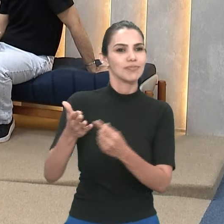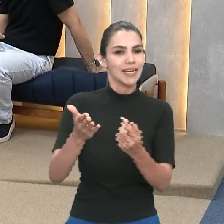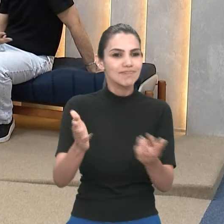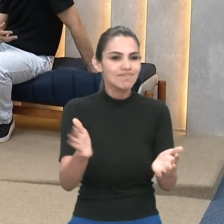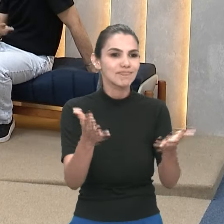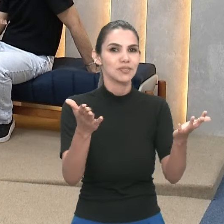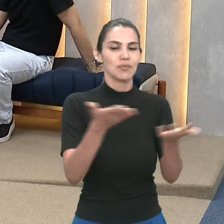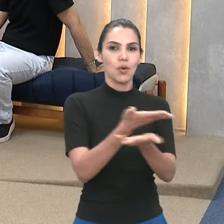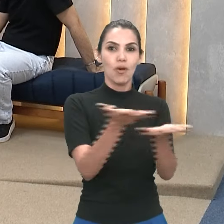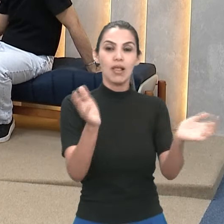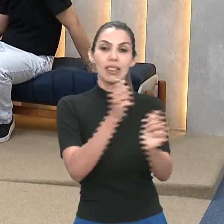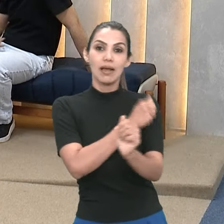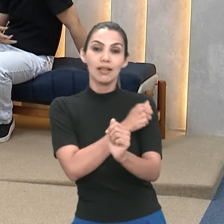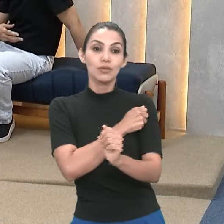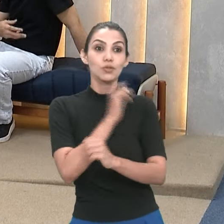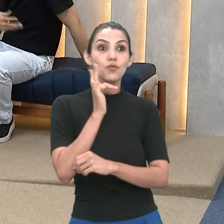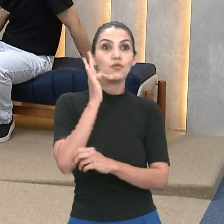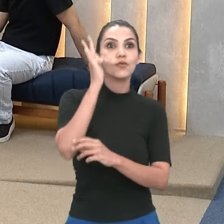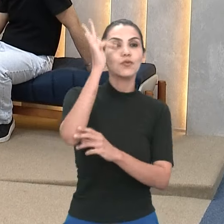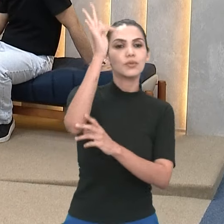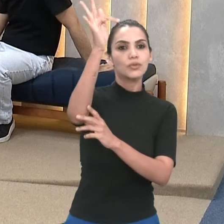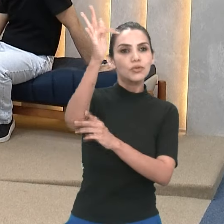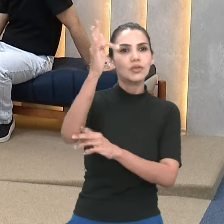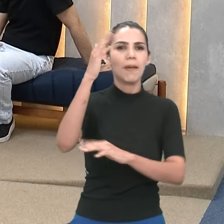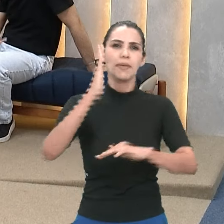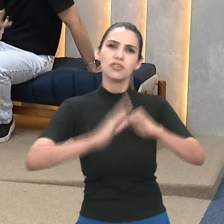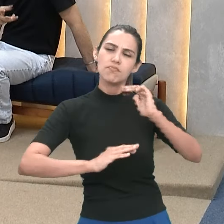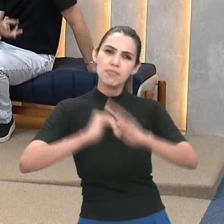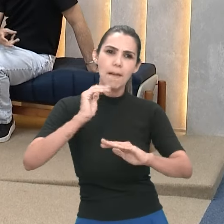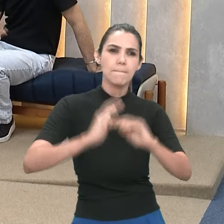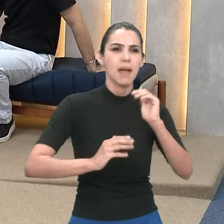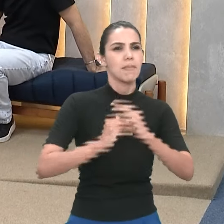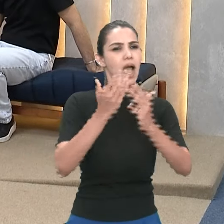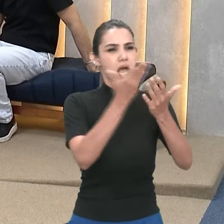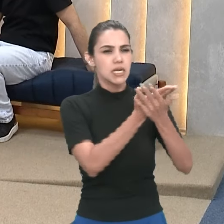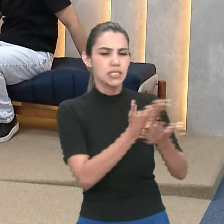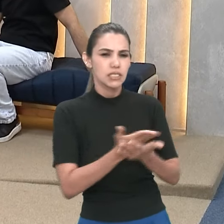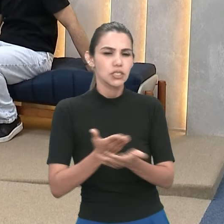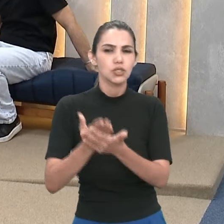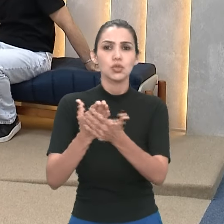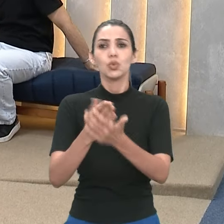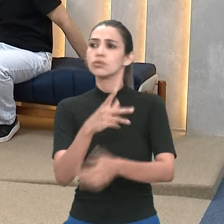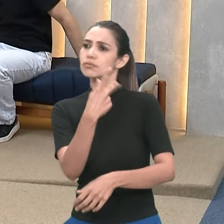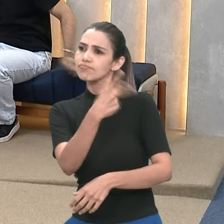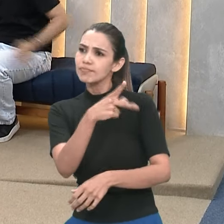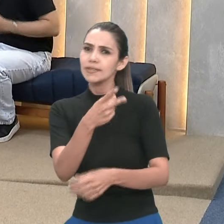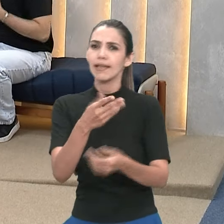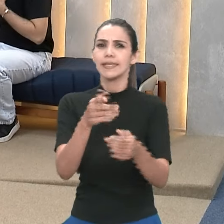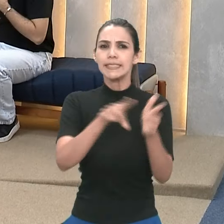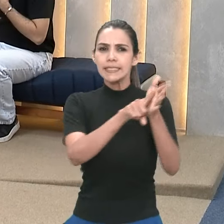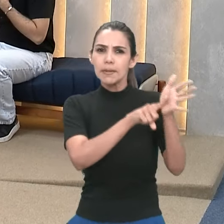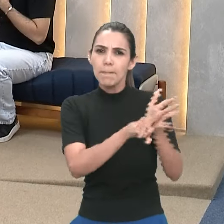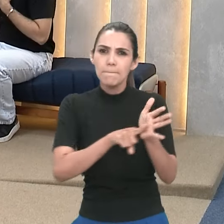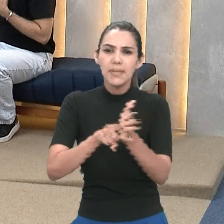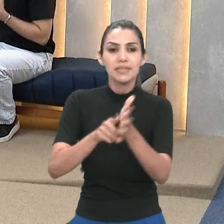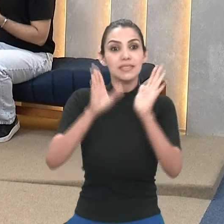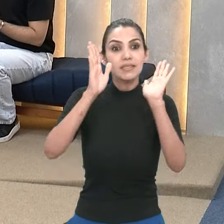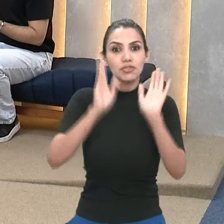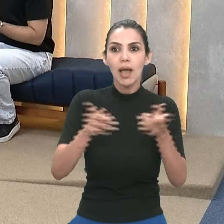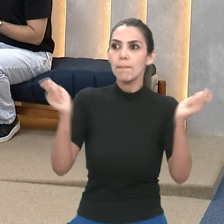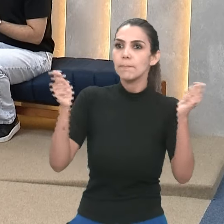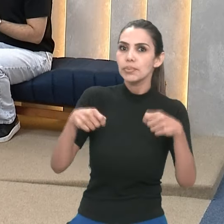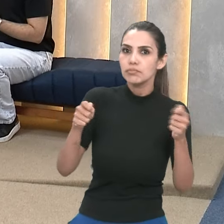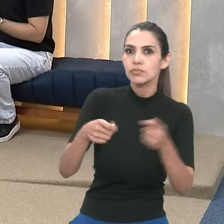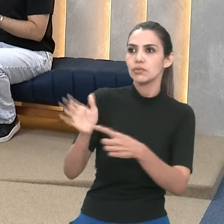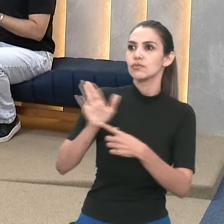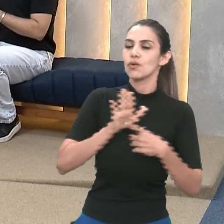trabalhos, para futuros estudos. É a pesquisa deles já sendo colocada ali numa apresentação que vai